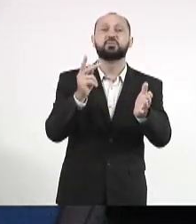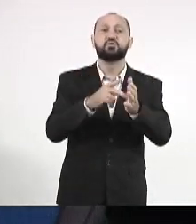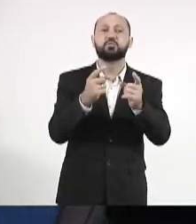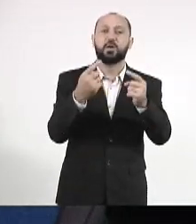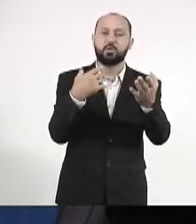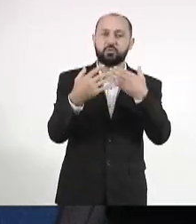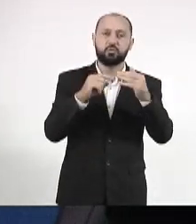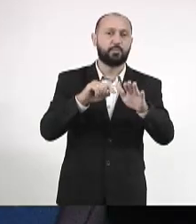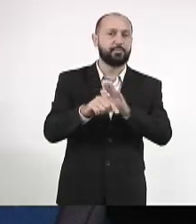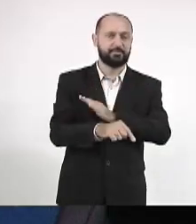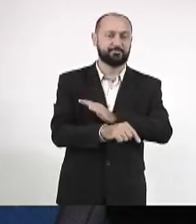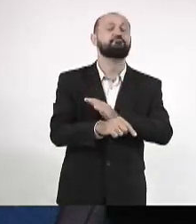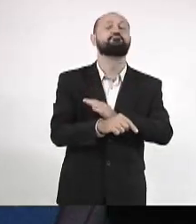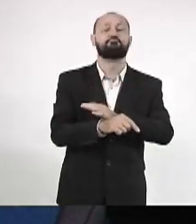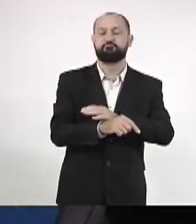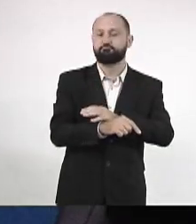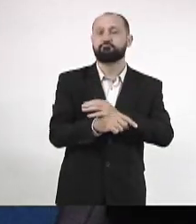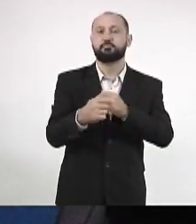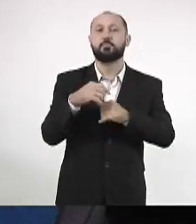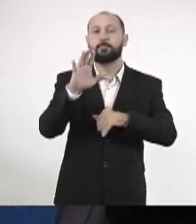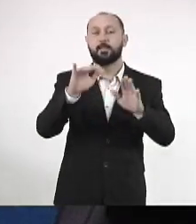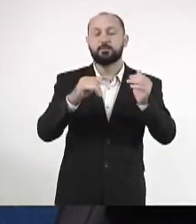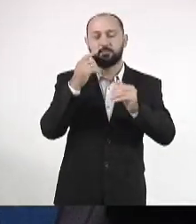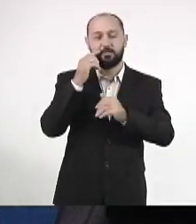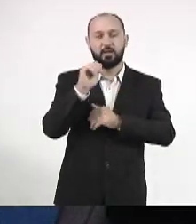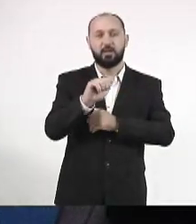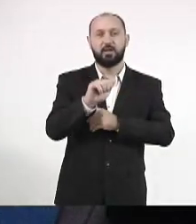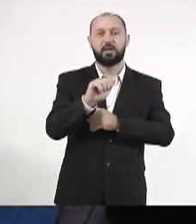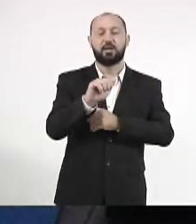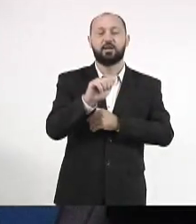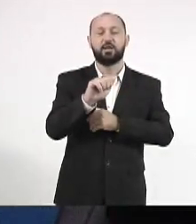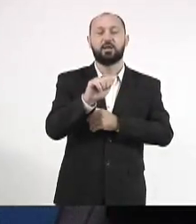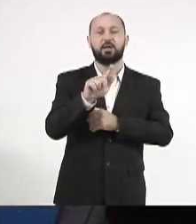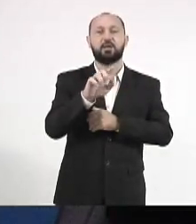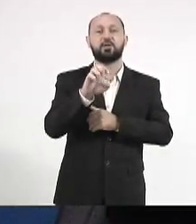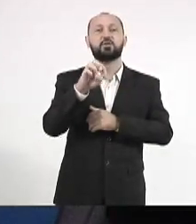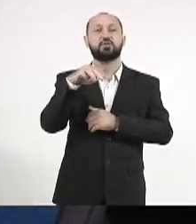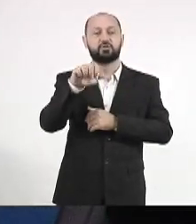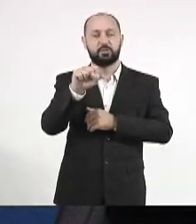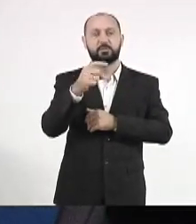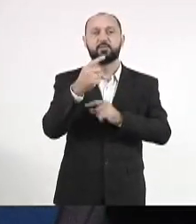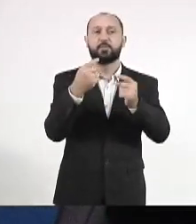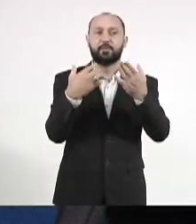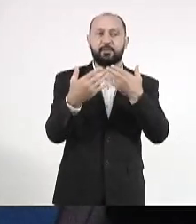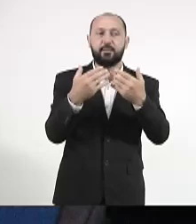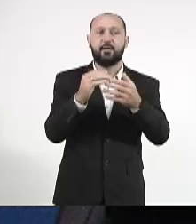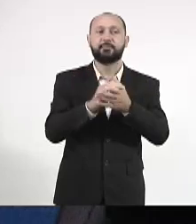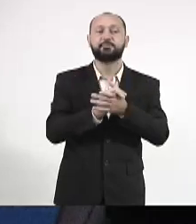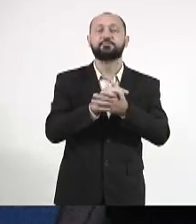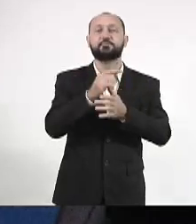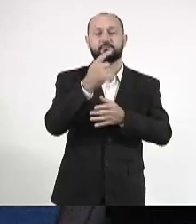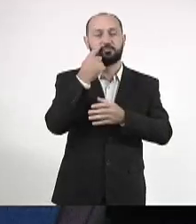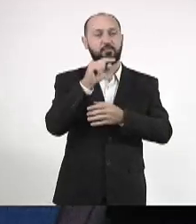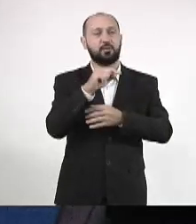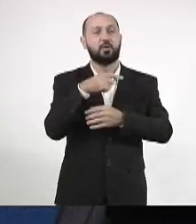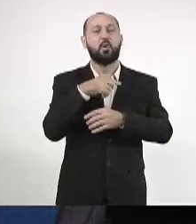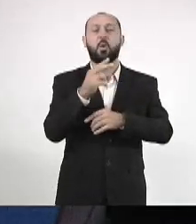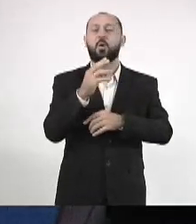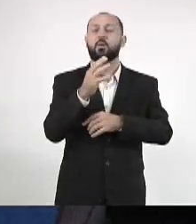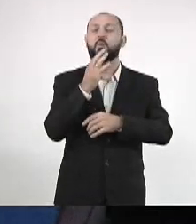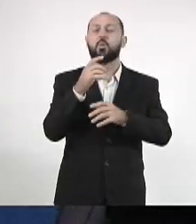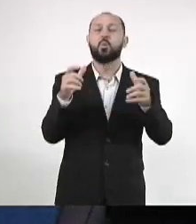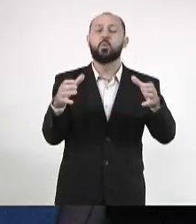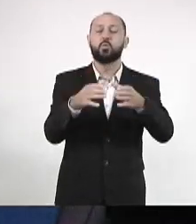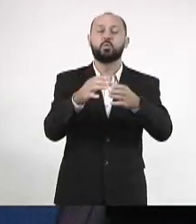discussão mais profunda. Eu acho que a gente chama a GEMES para discutir. Eu acho que, caso aberto, coloque a área técnica dele para